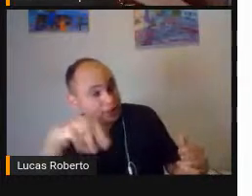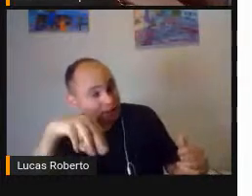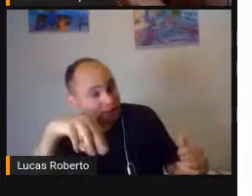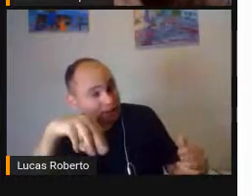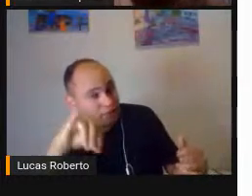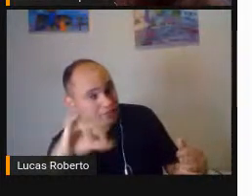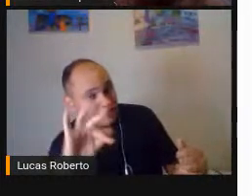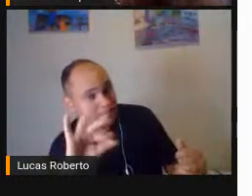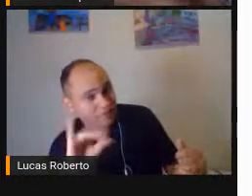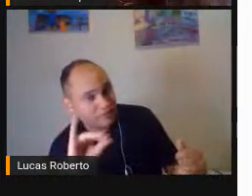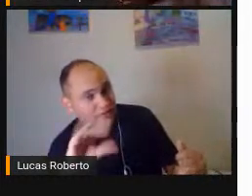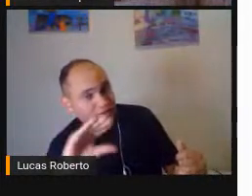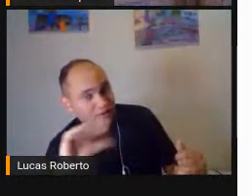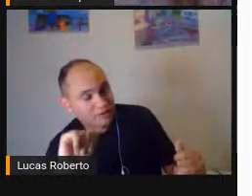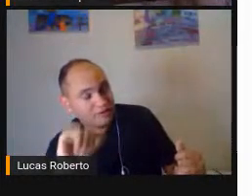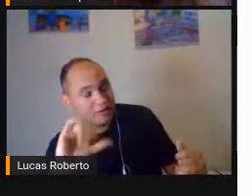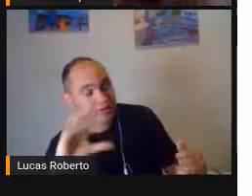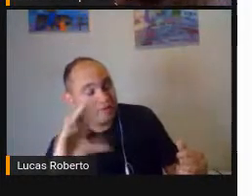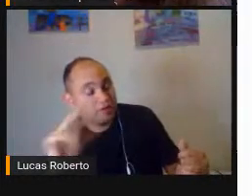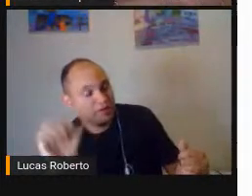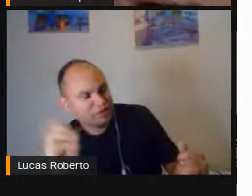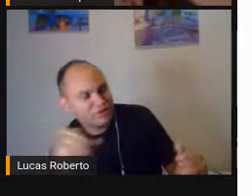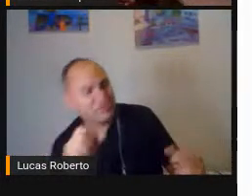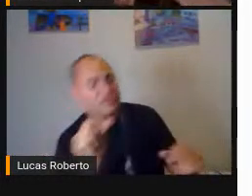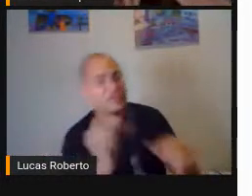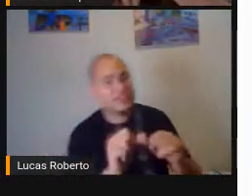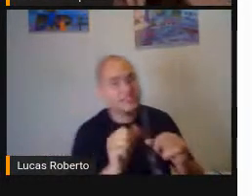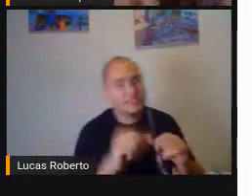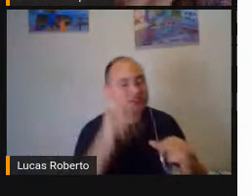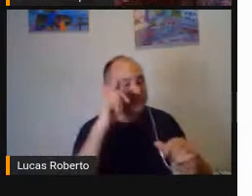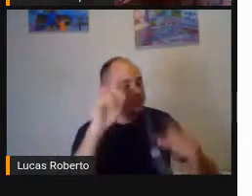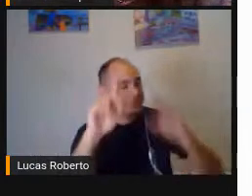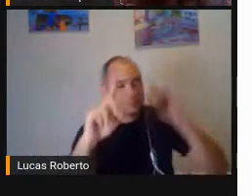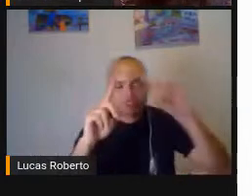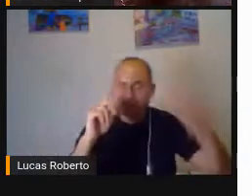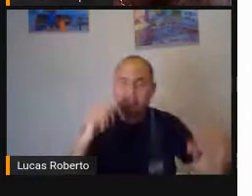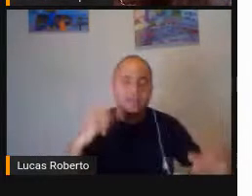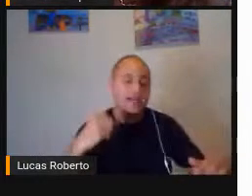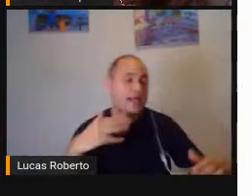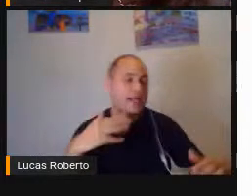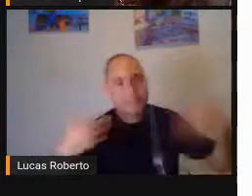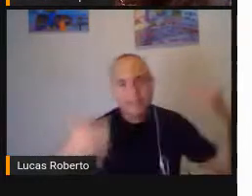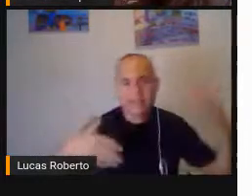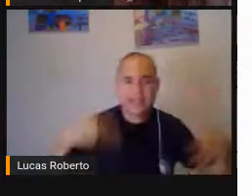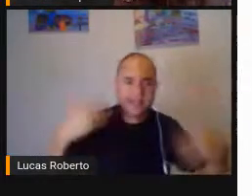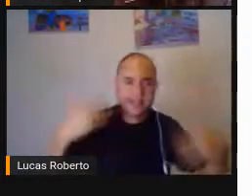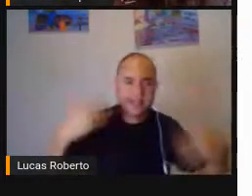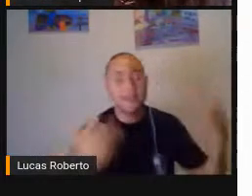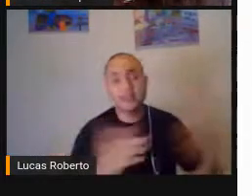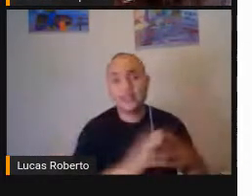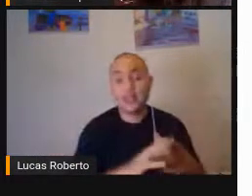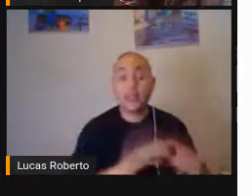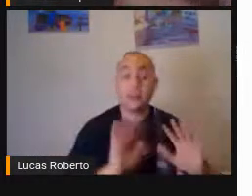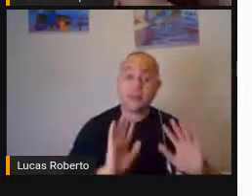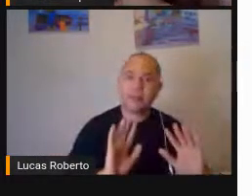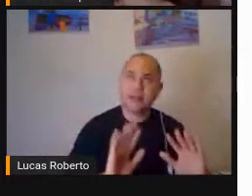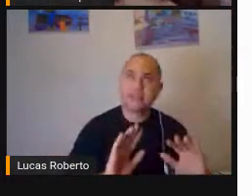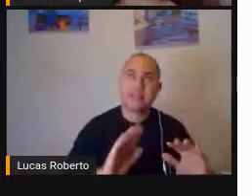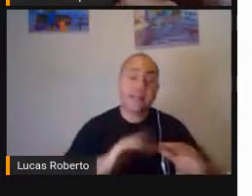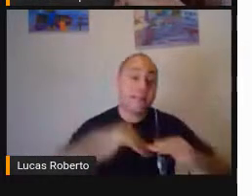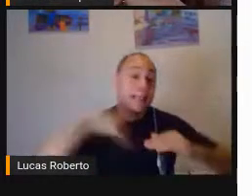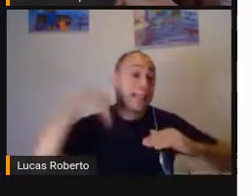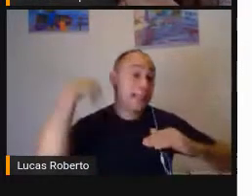Cotidiano mais significativo Produzir sentidos Gente Então Pra além Da ludicidade Ele motiva As